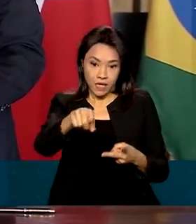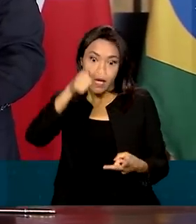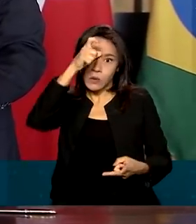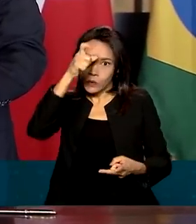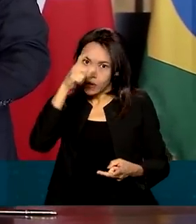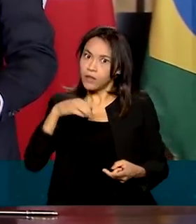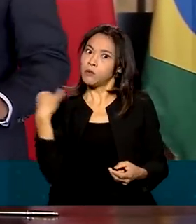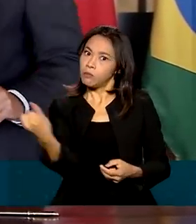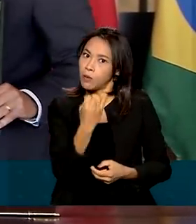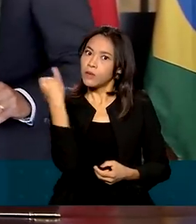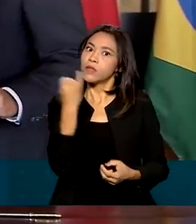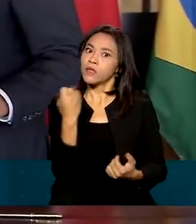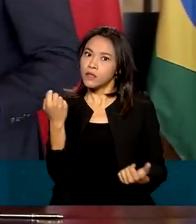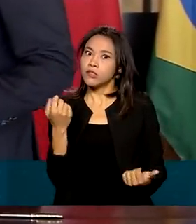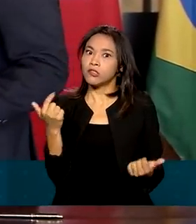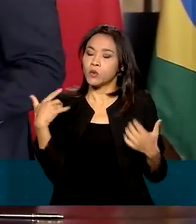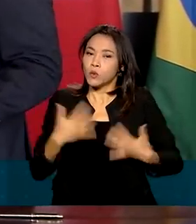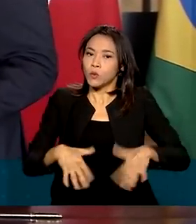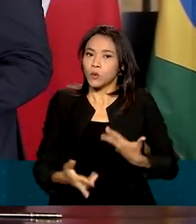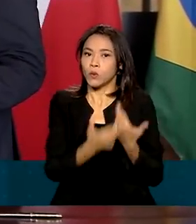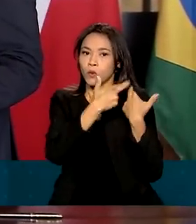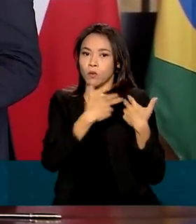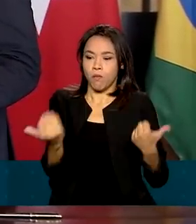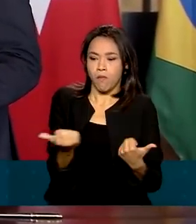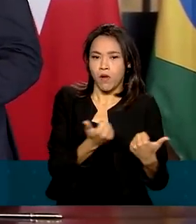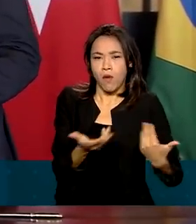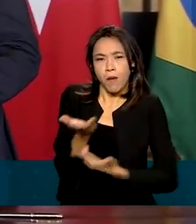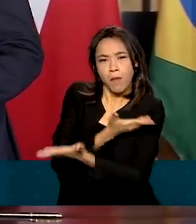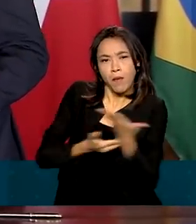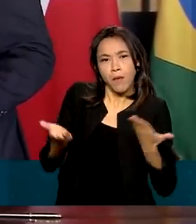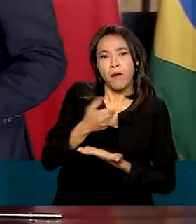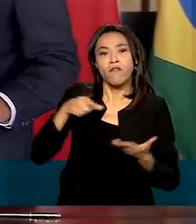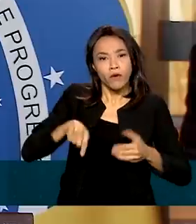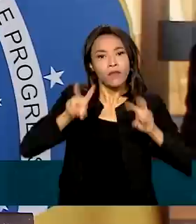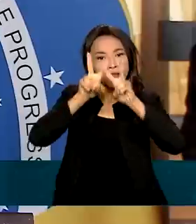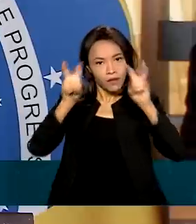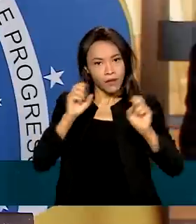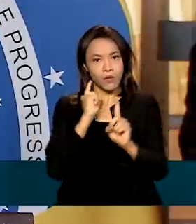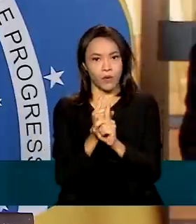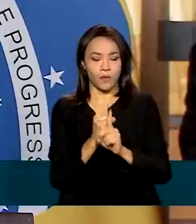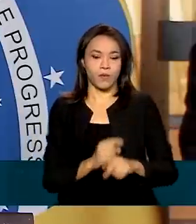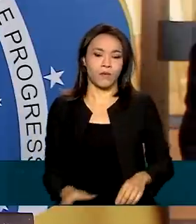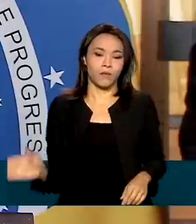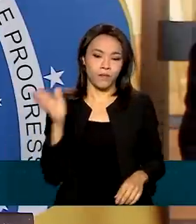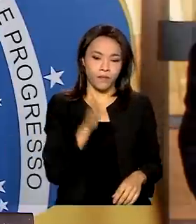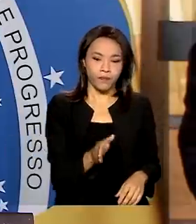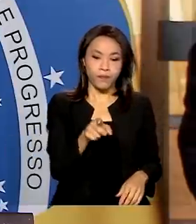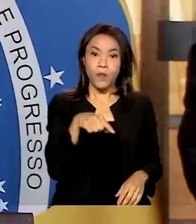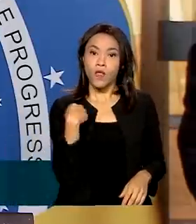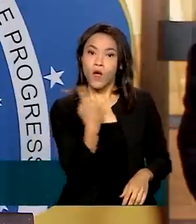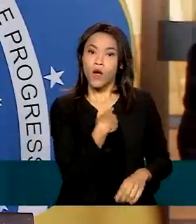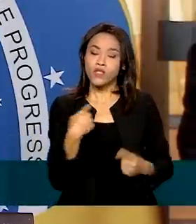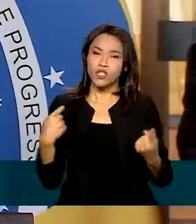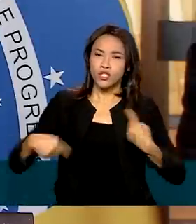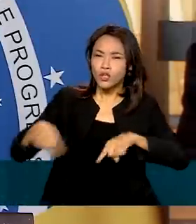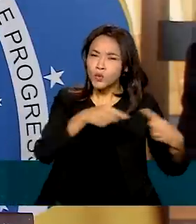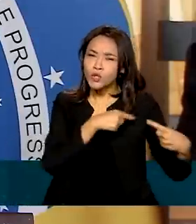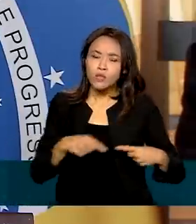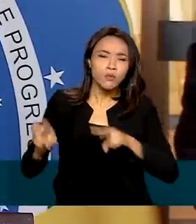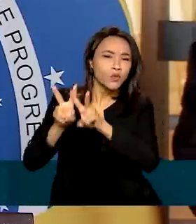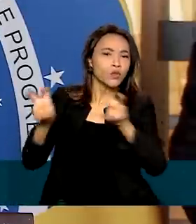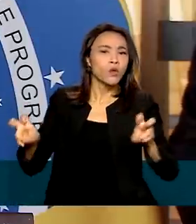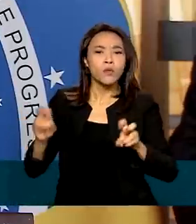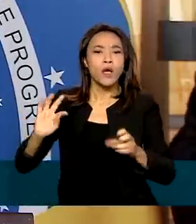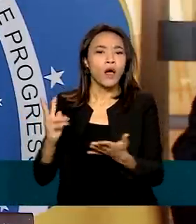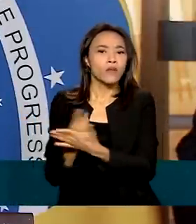relevante papel diplomático, também esteve na pauta do encontro. Discutimos também, é claro, a situação na Ucrânia, o